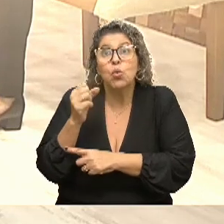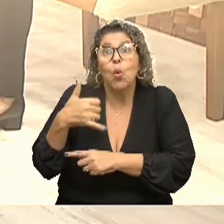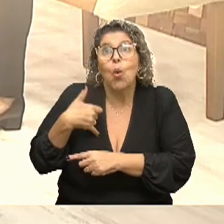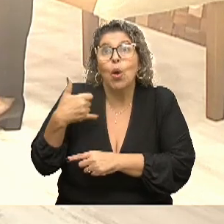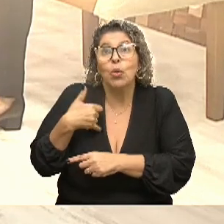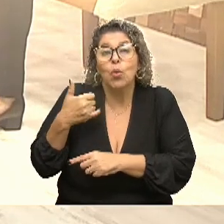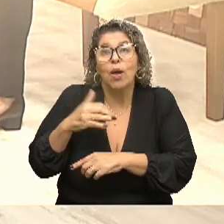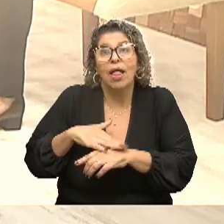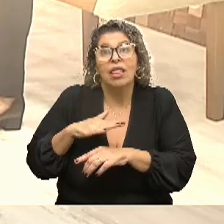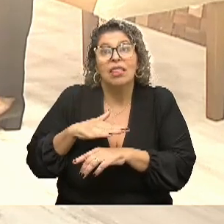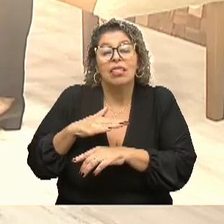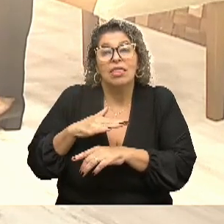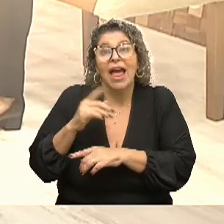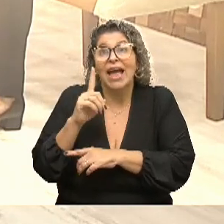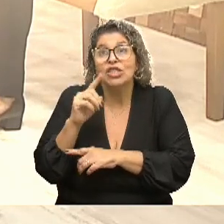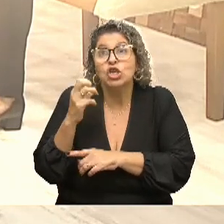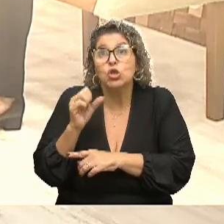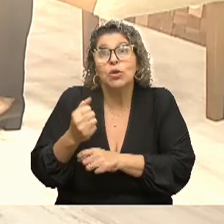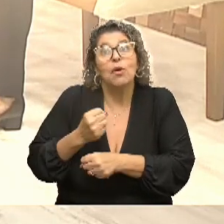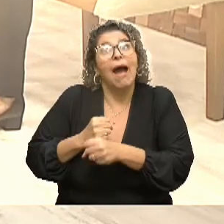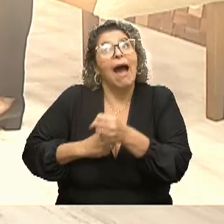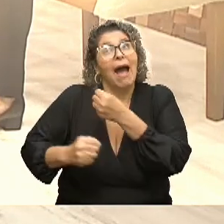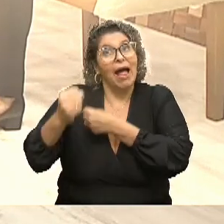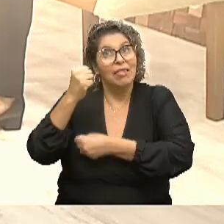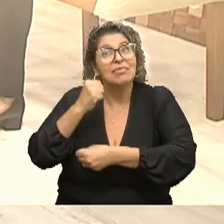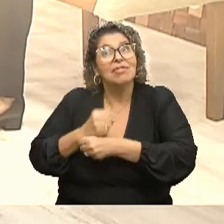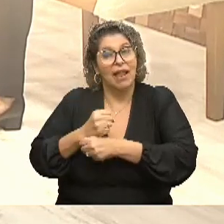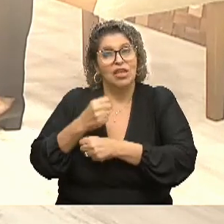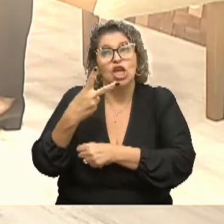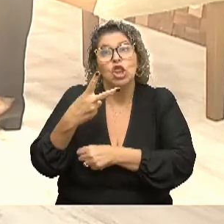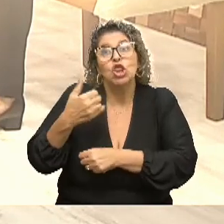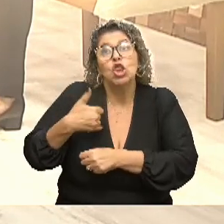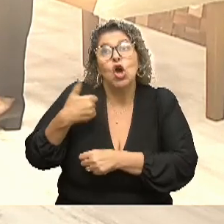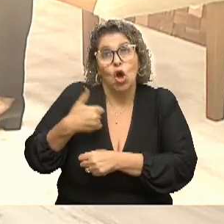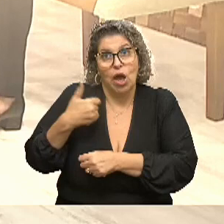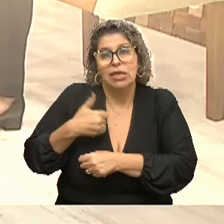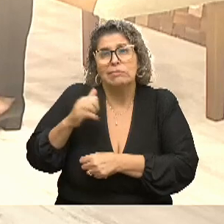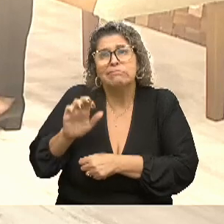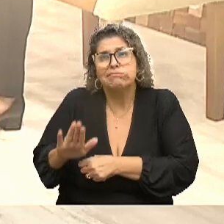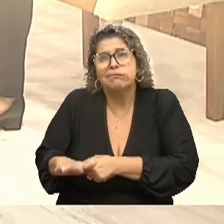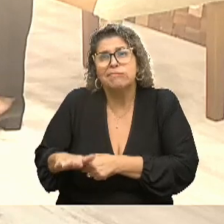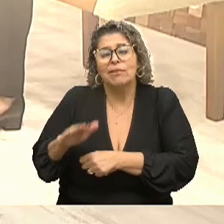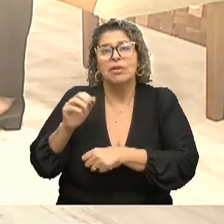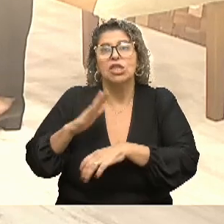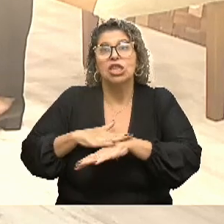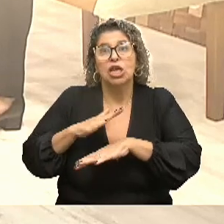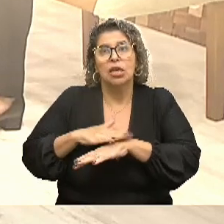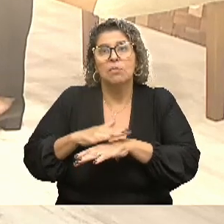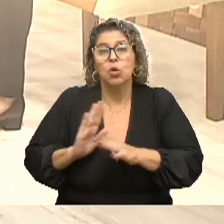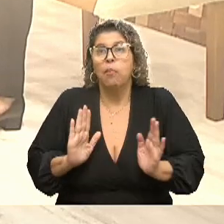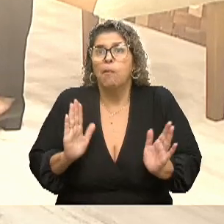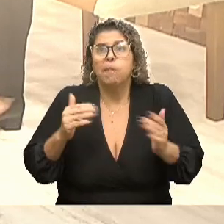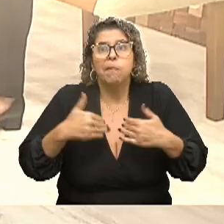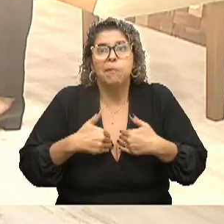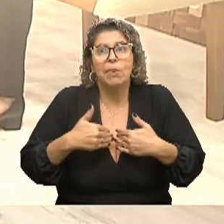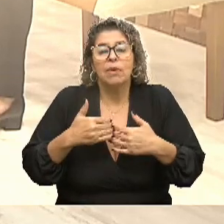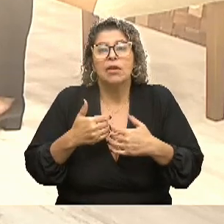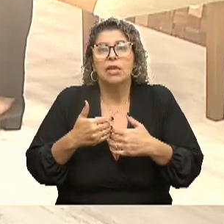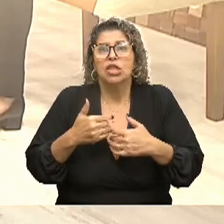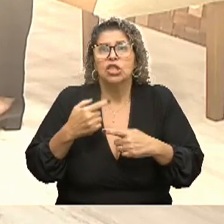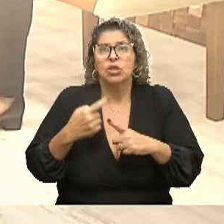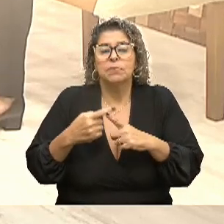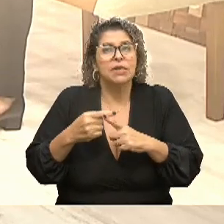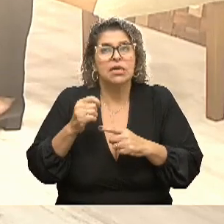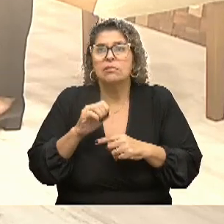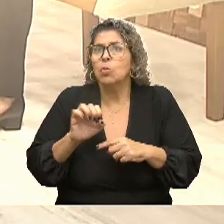uma época, aliás, há 18 anos atrás, ele tinha 2 anos de idade, em uma época em que o autismo tinha ainda uma